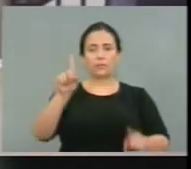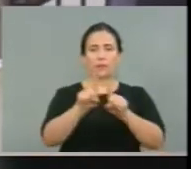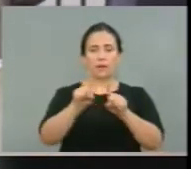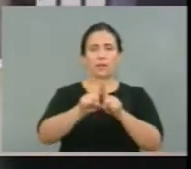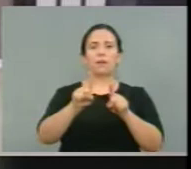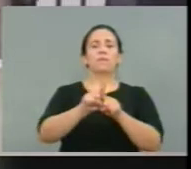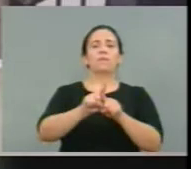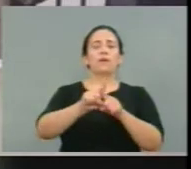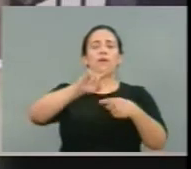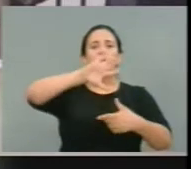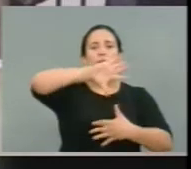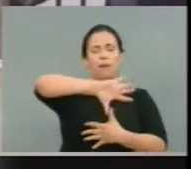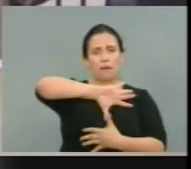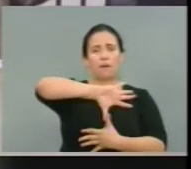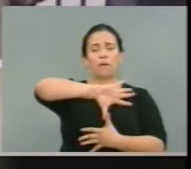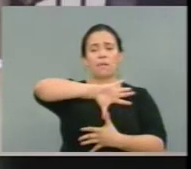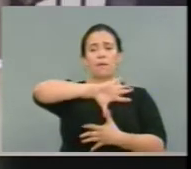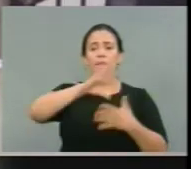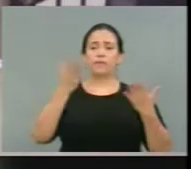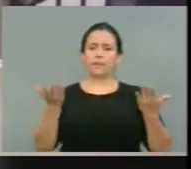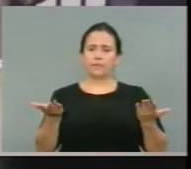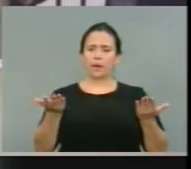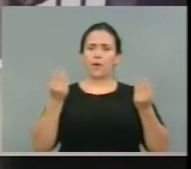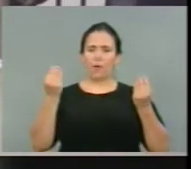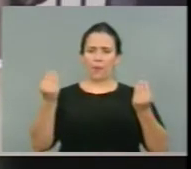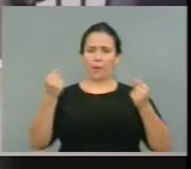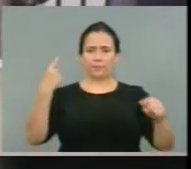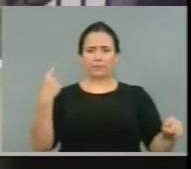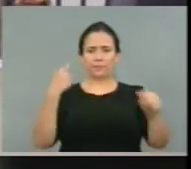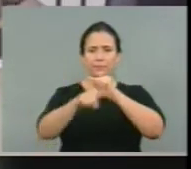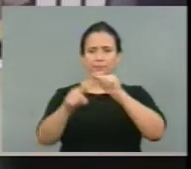Isso vem na contramão do que se defendia.